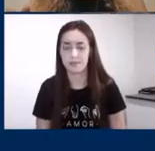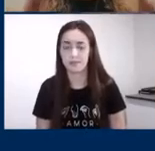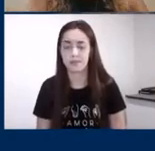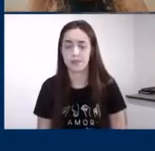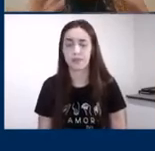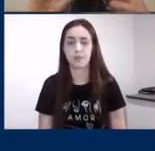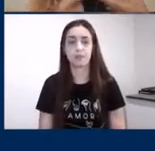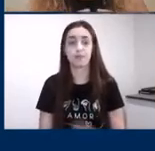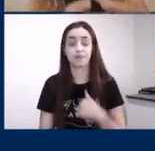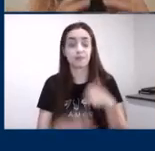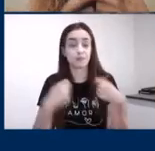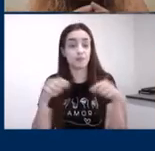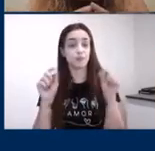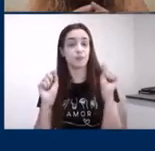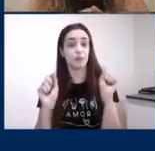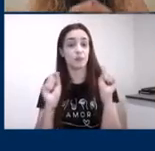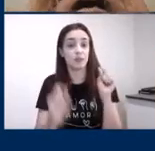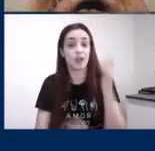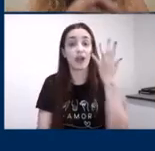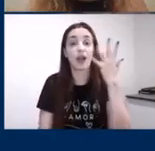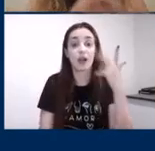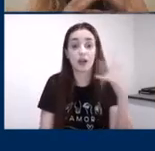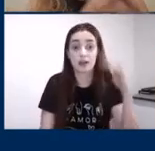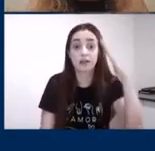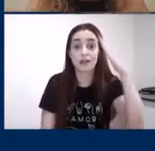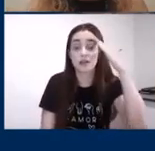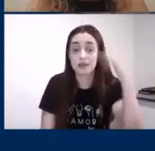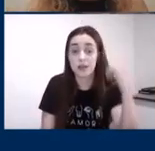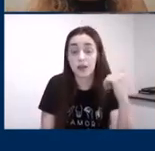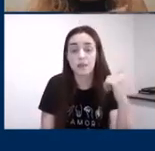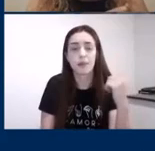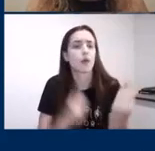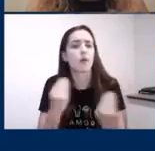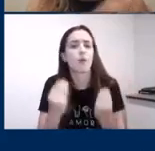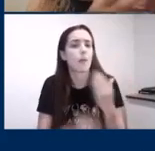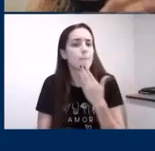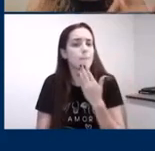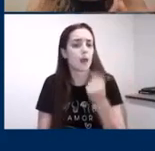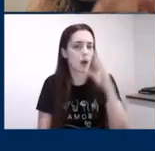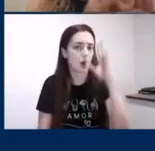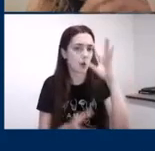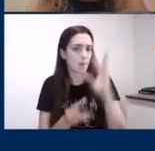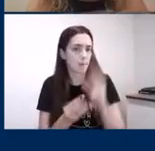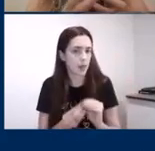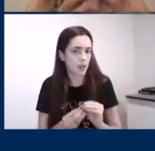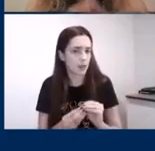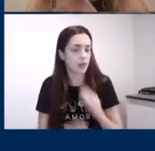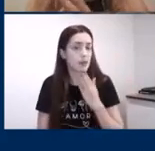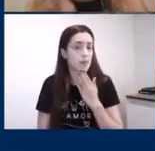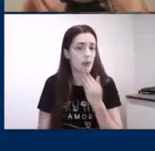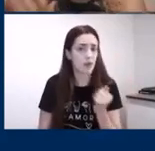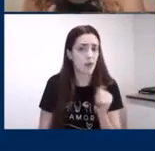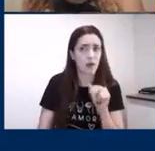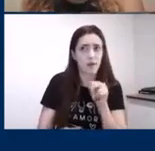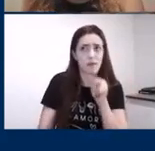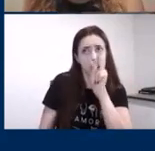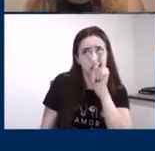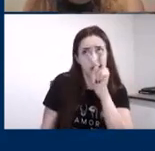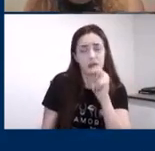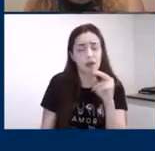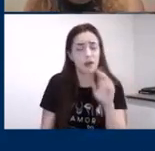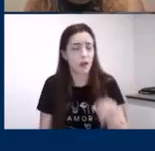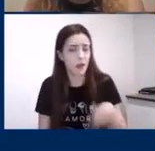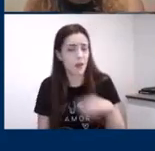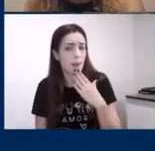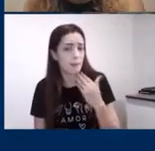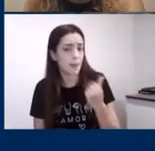Eu preciso que a criança saiba quais são os canais que ela está ativando e que ela vai usar para significar aquilo que